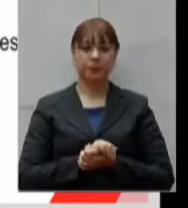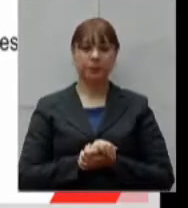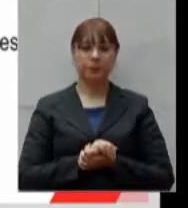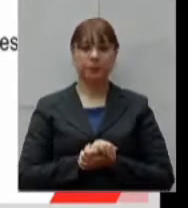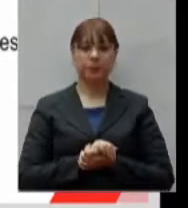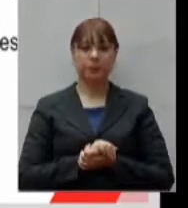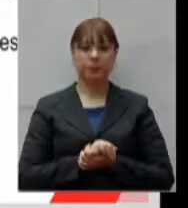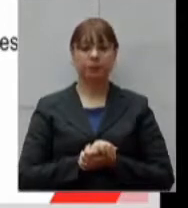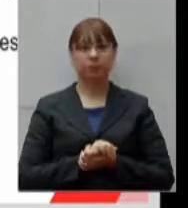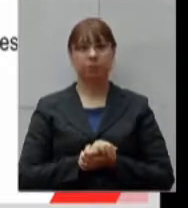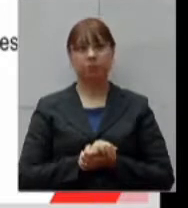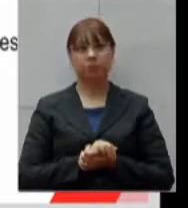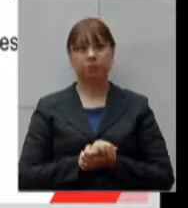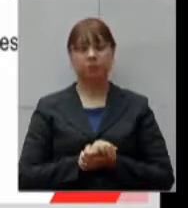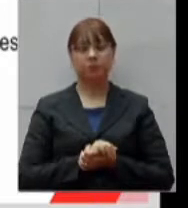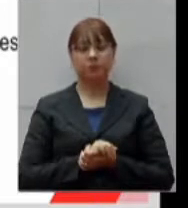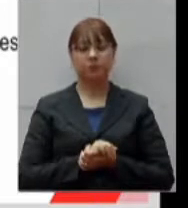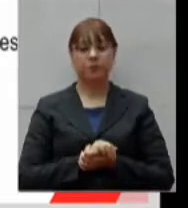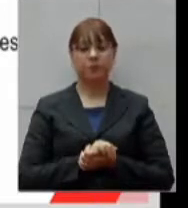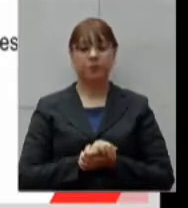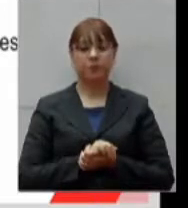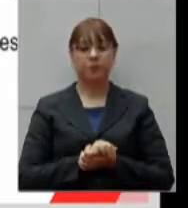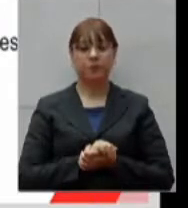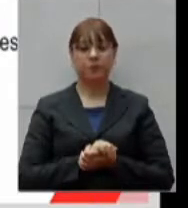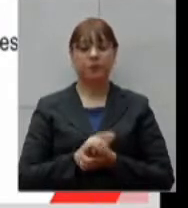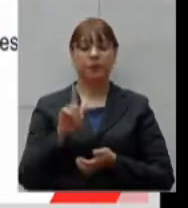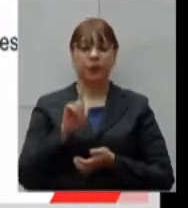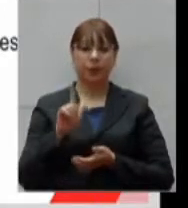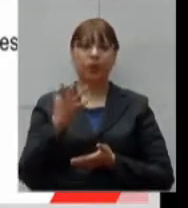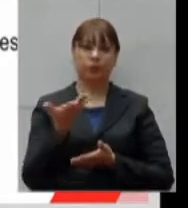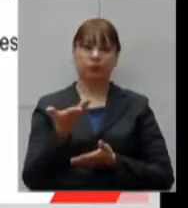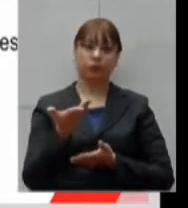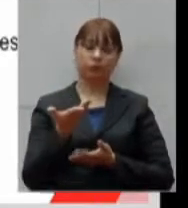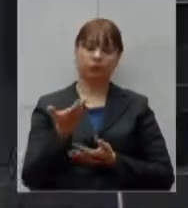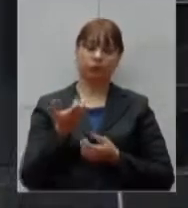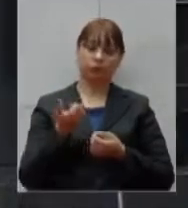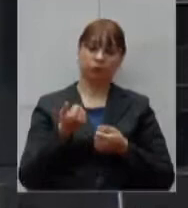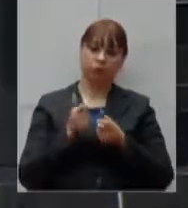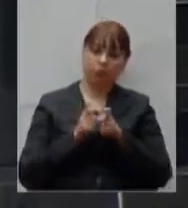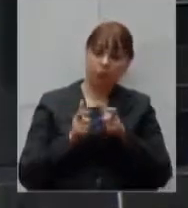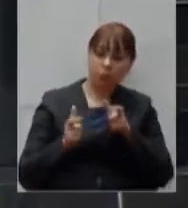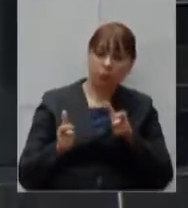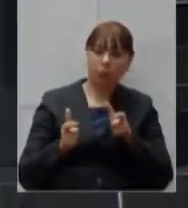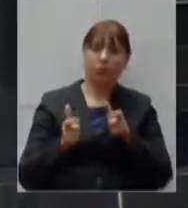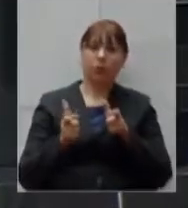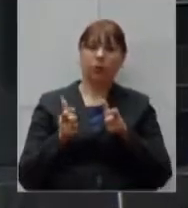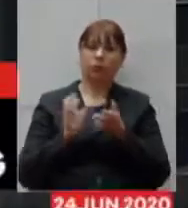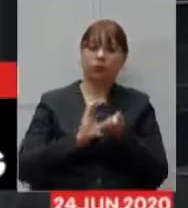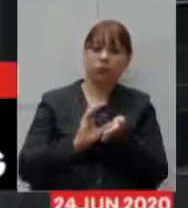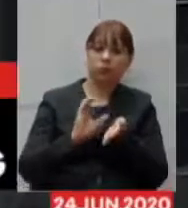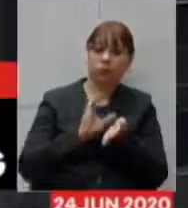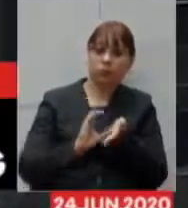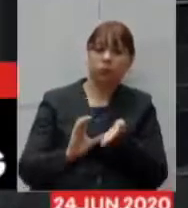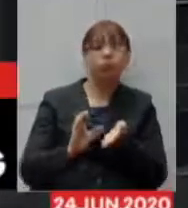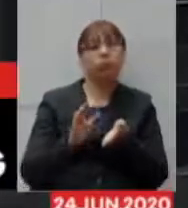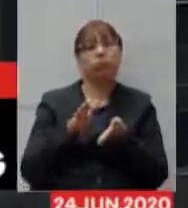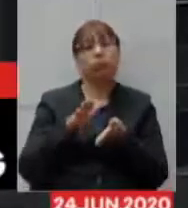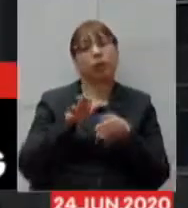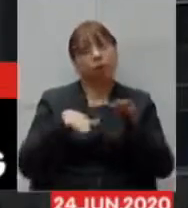Obviamente, a liberação dos recursos aconteceria à medida da utilização.